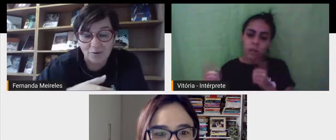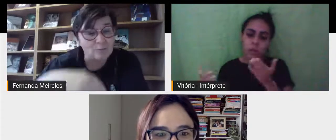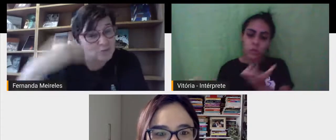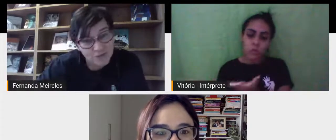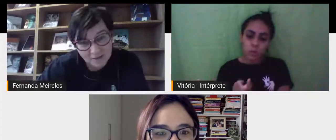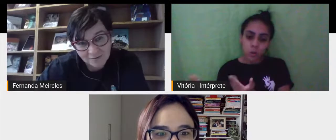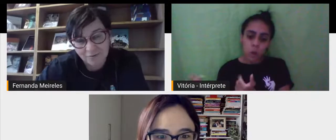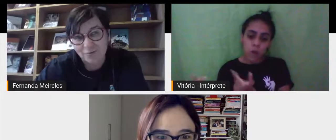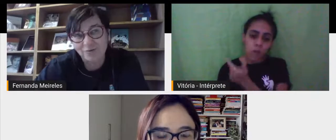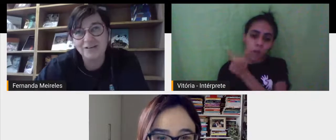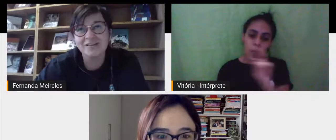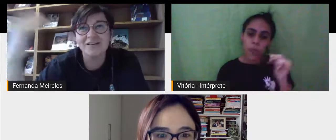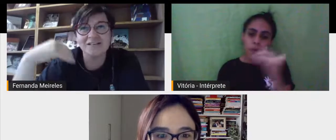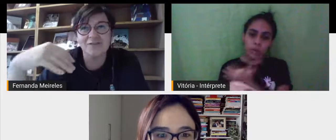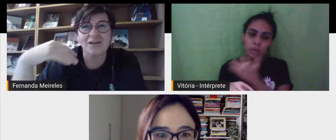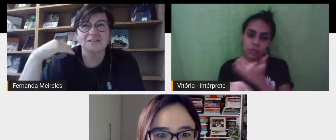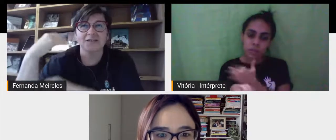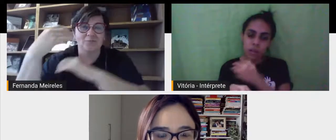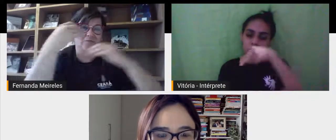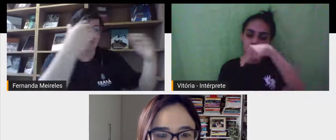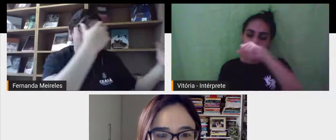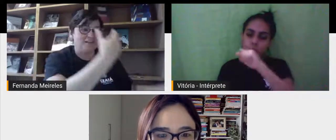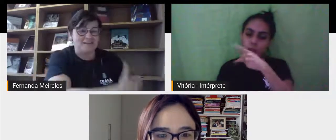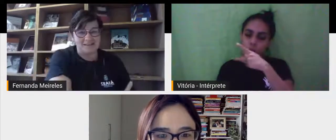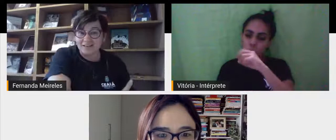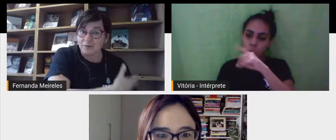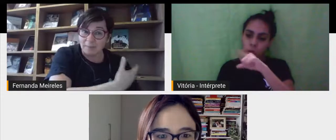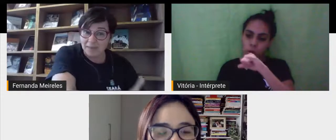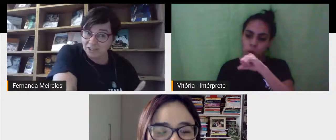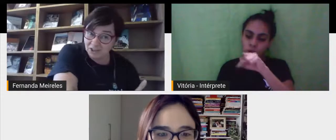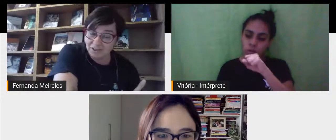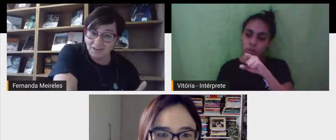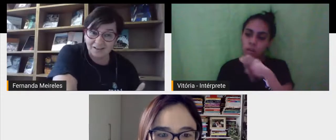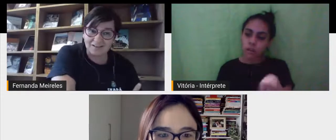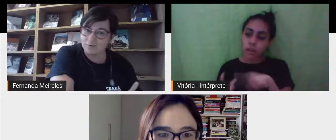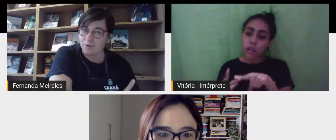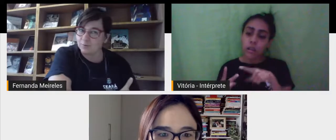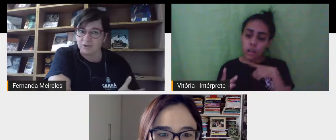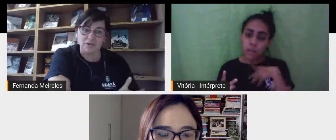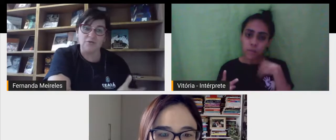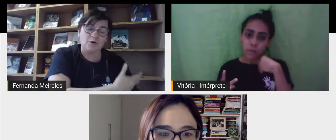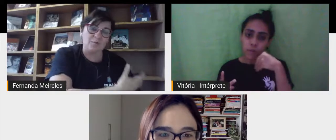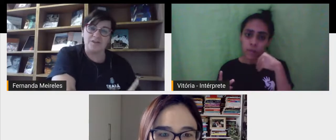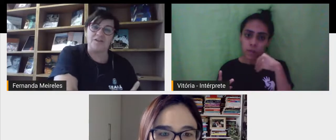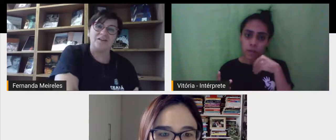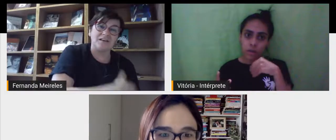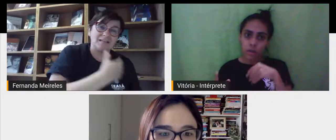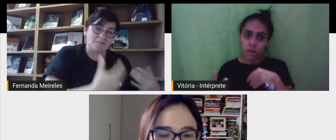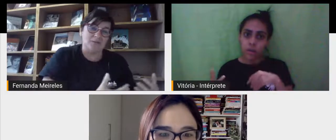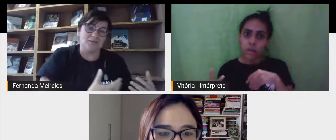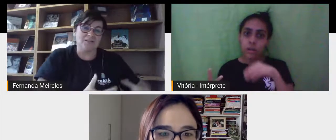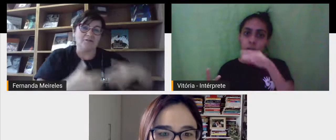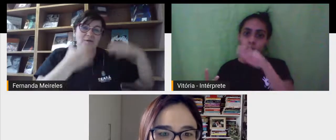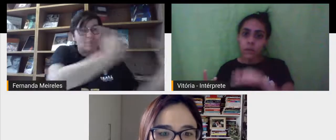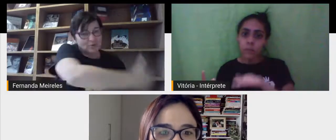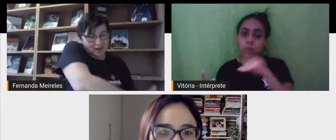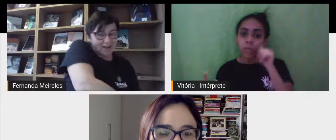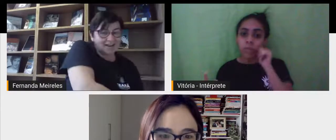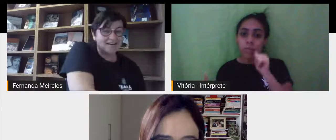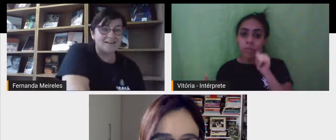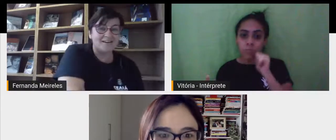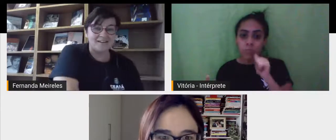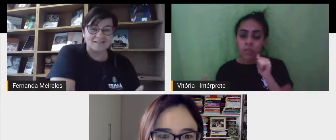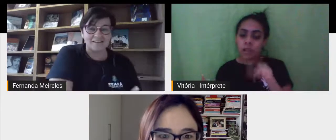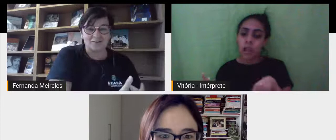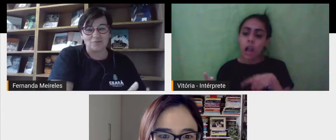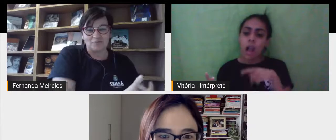Nápoles, como um dia ela foi, e esse alguém tem uma filhinha que é uma menina, não é um menino, é uma menina, e essa menina tem uma boneca